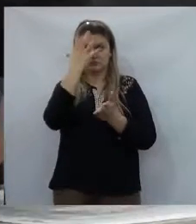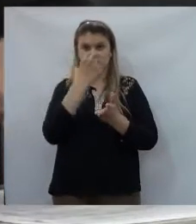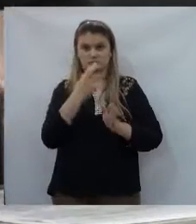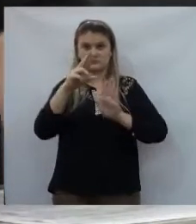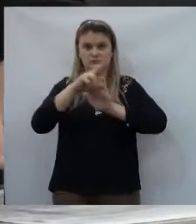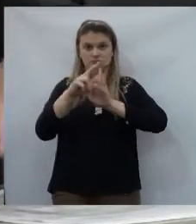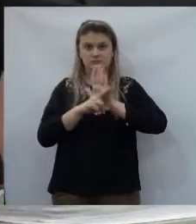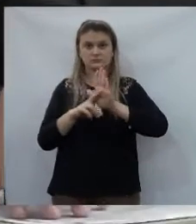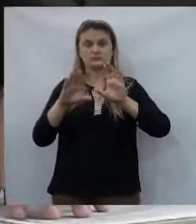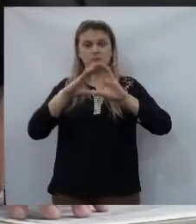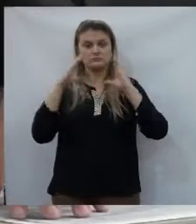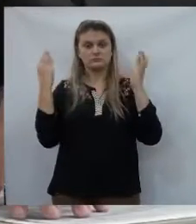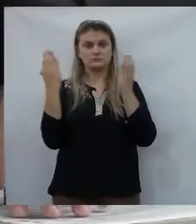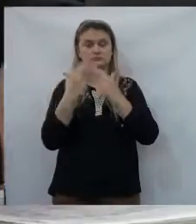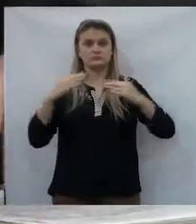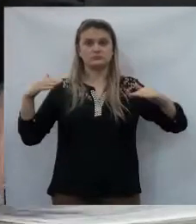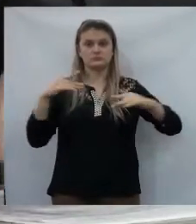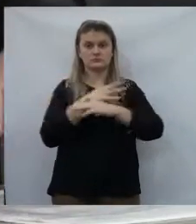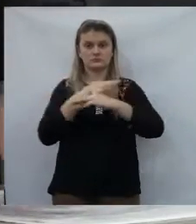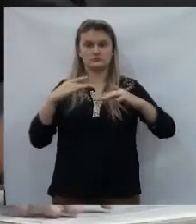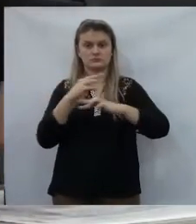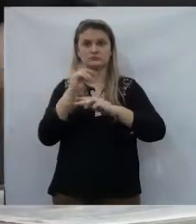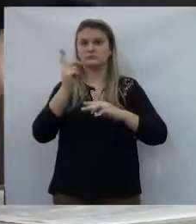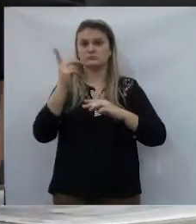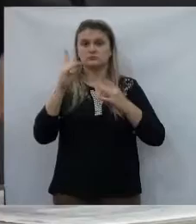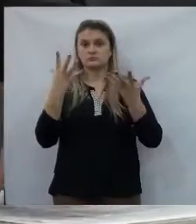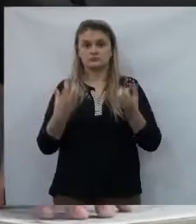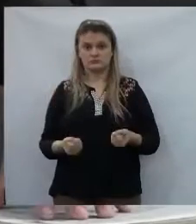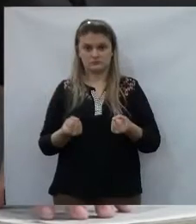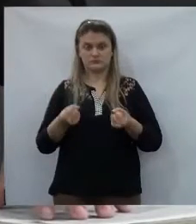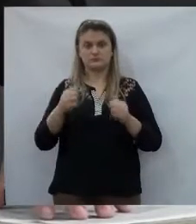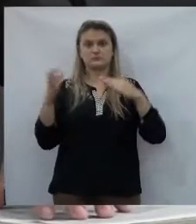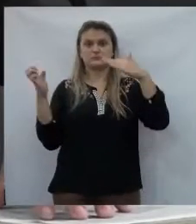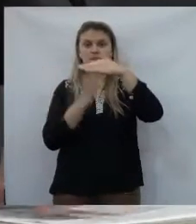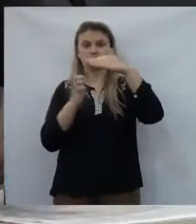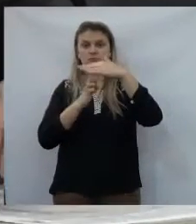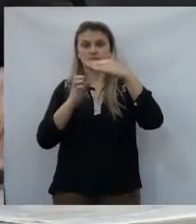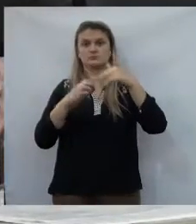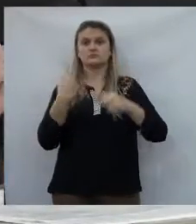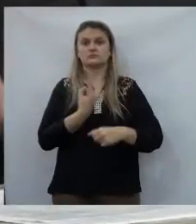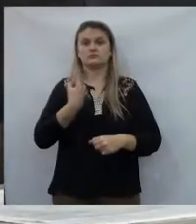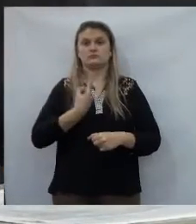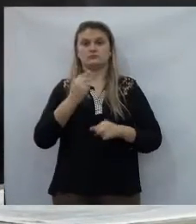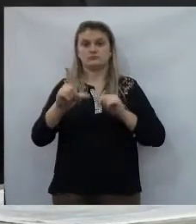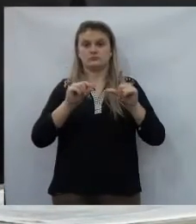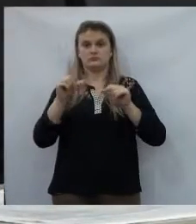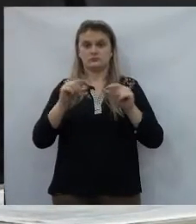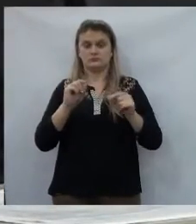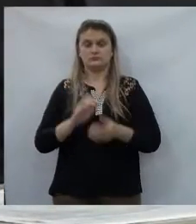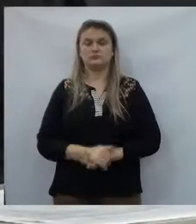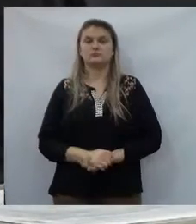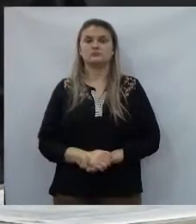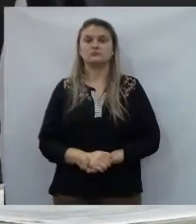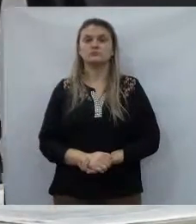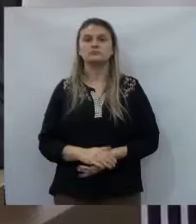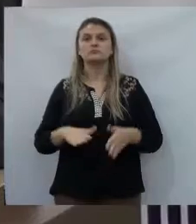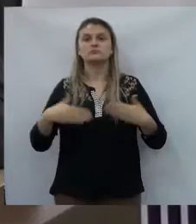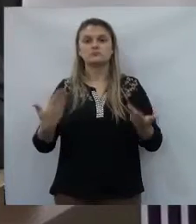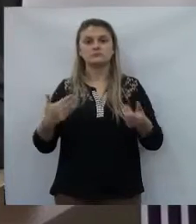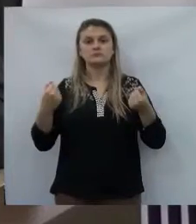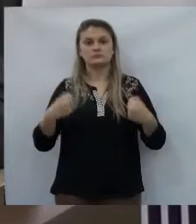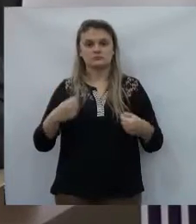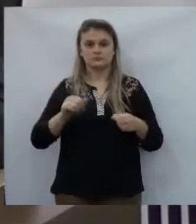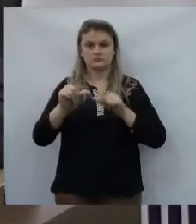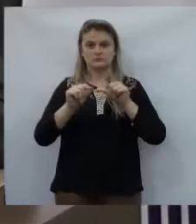existe uma comissão de trânsito e essa comissão ela não autorizou, então a empresa tomou uma atitude por conta dela. Então, nós